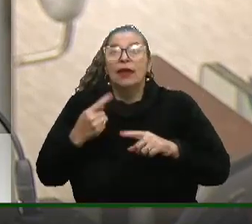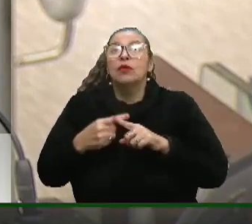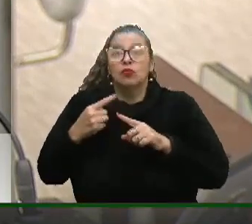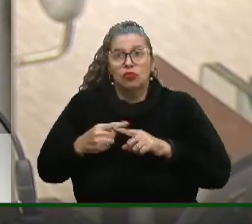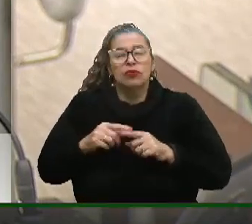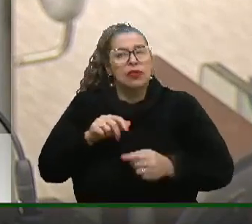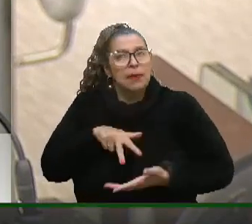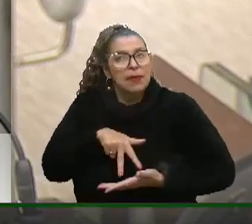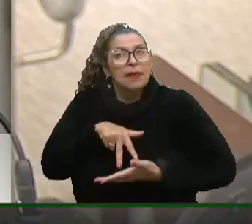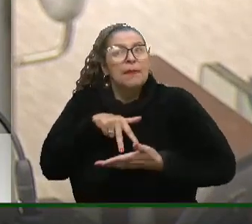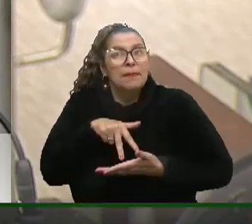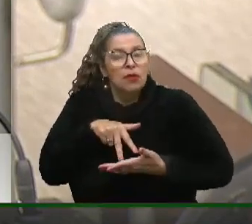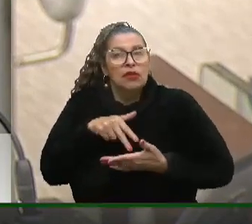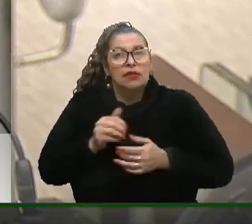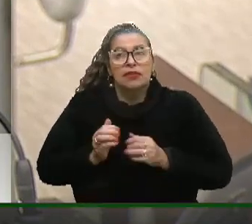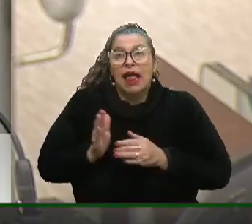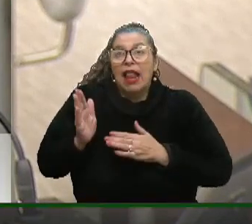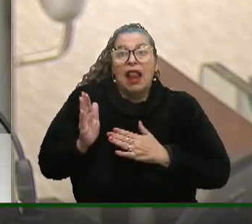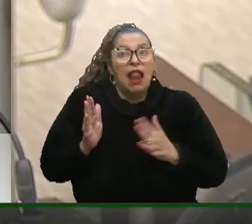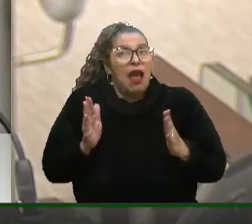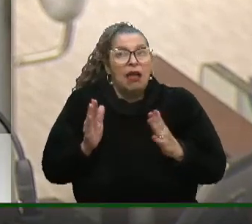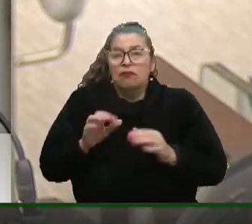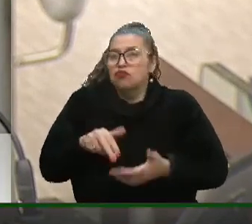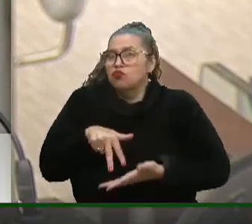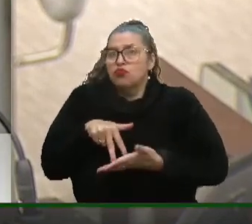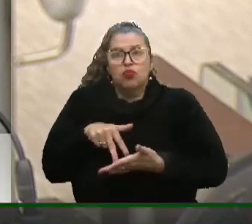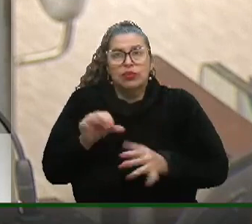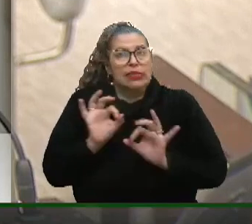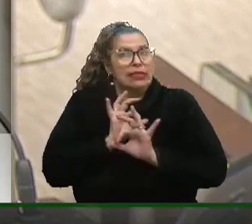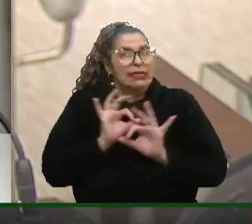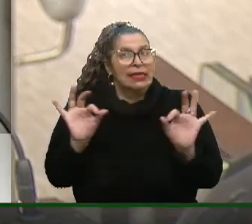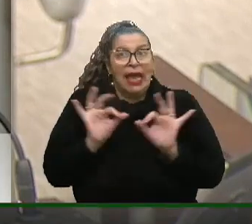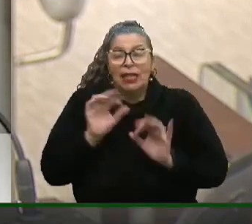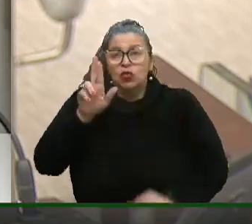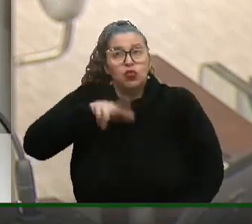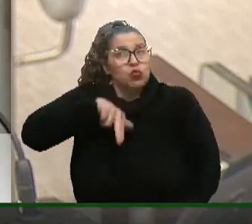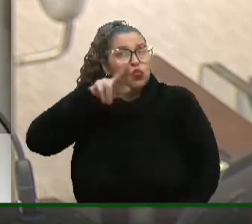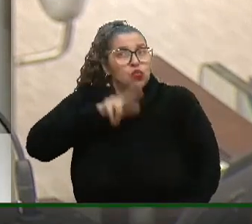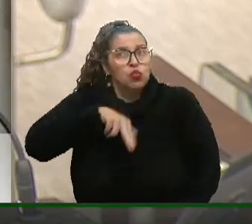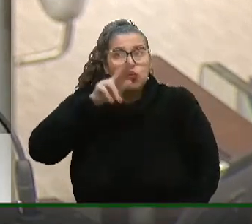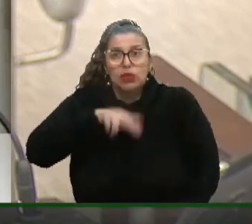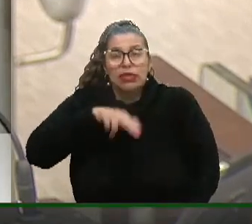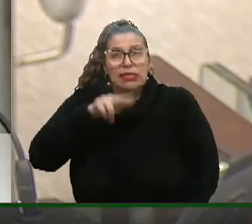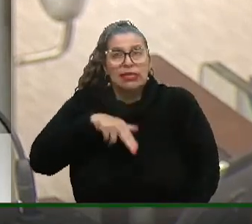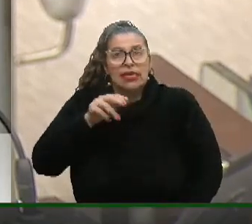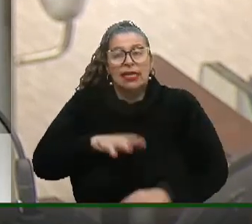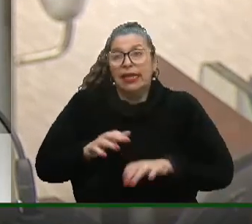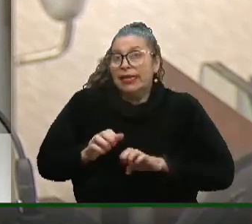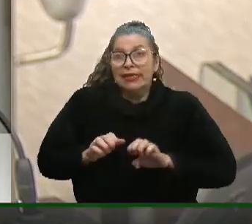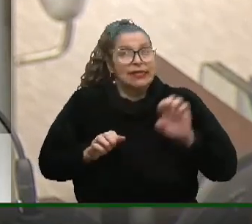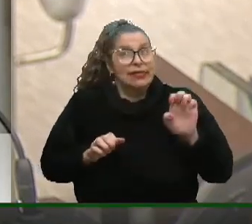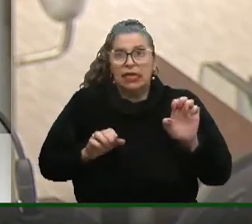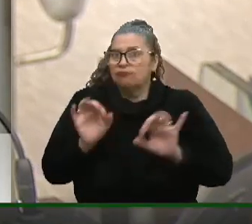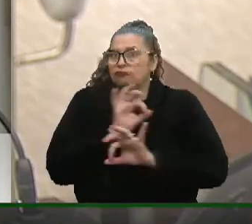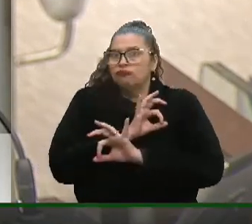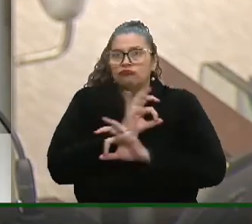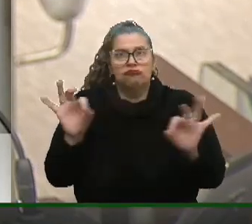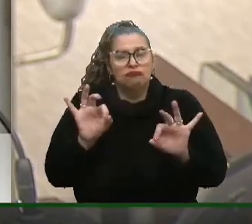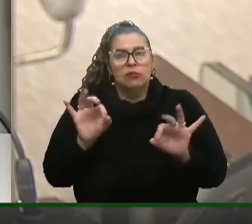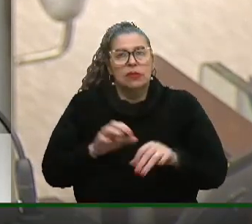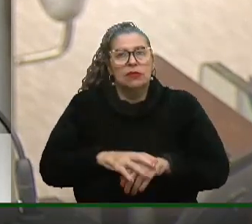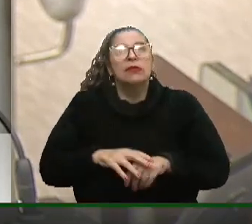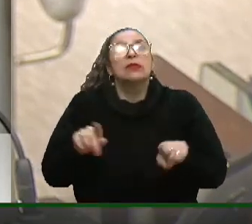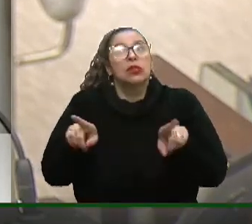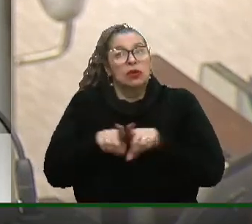temos posição e nunca foi, não é e nunca será o lado da esquerda. Aliás,